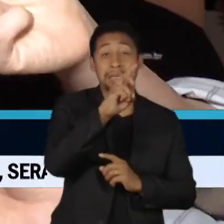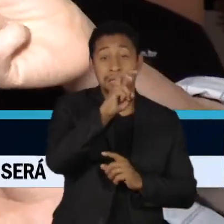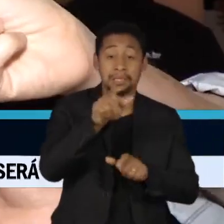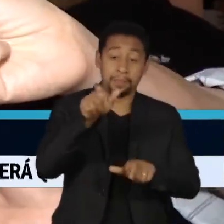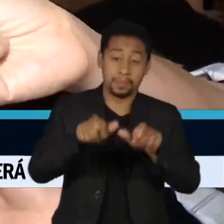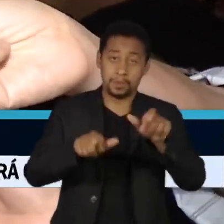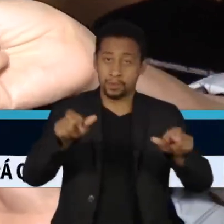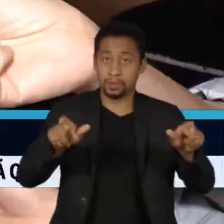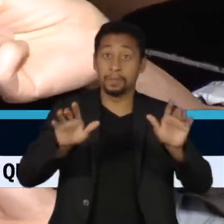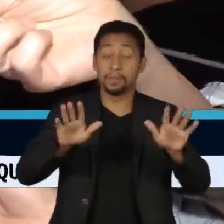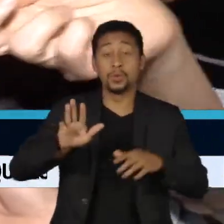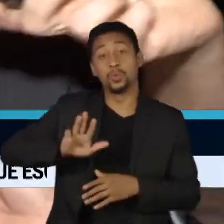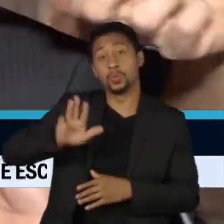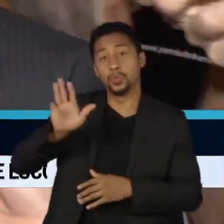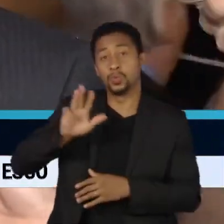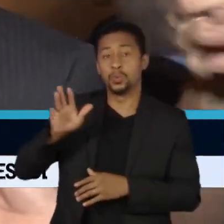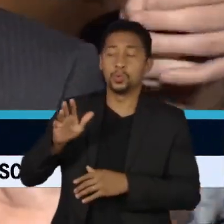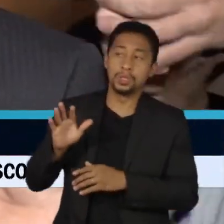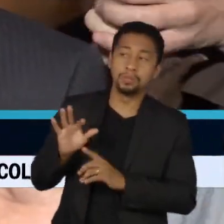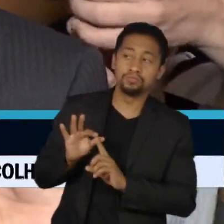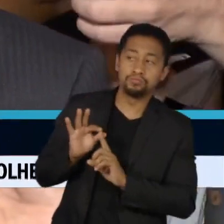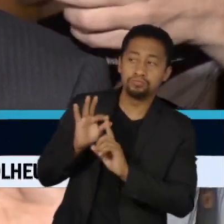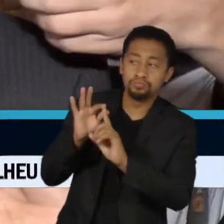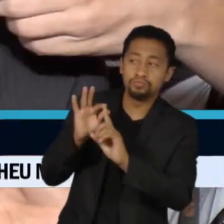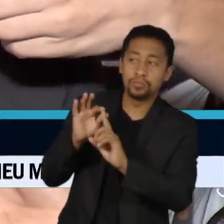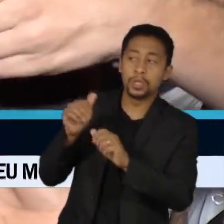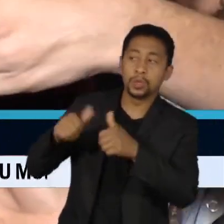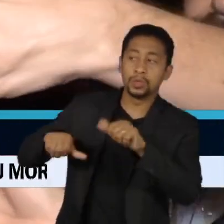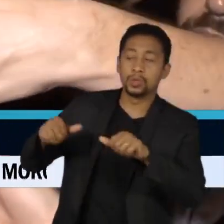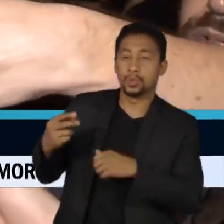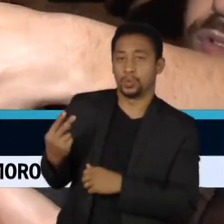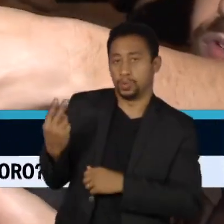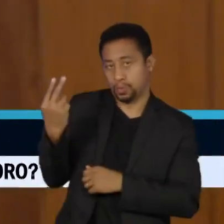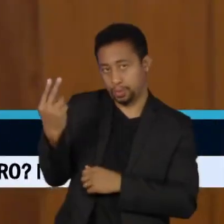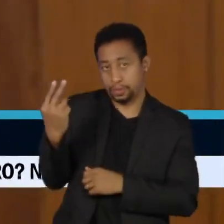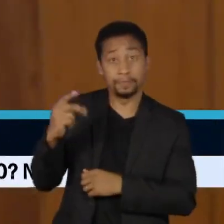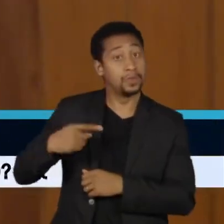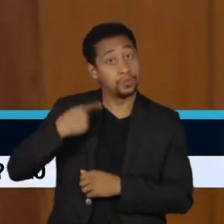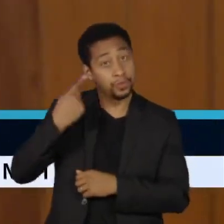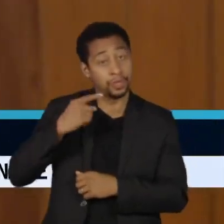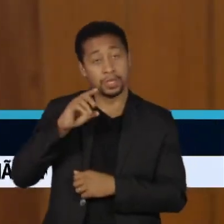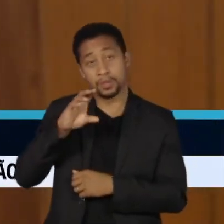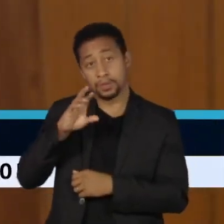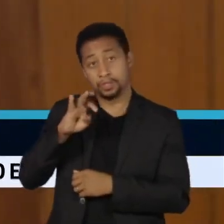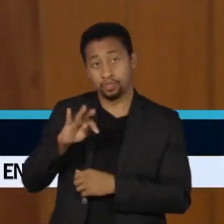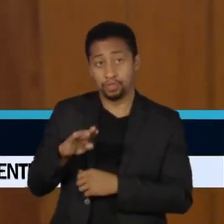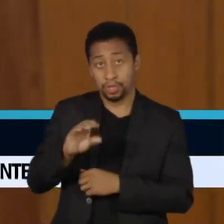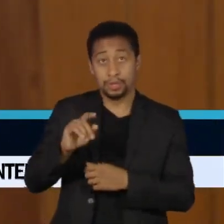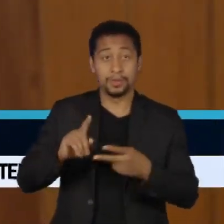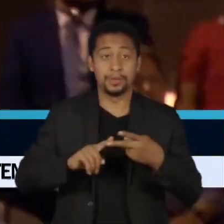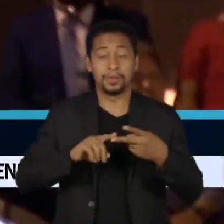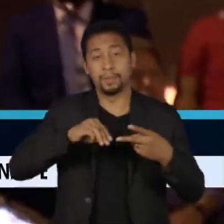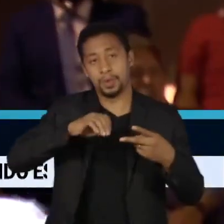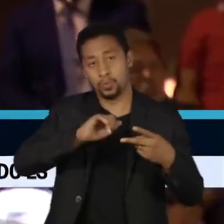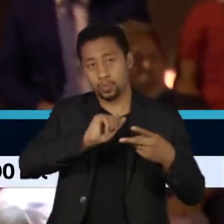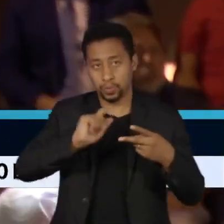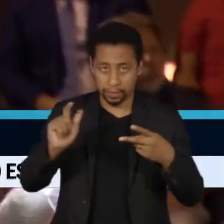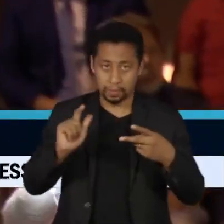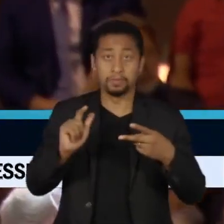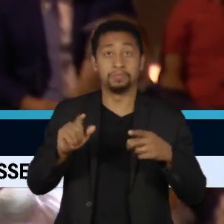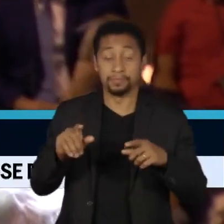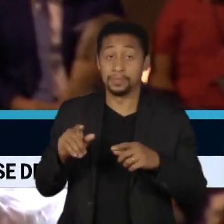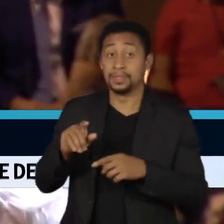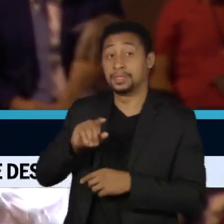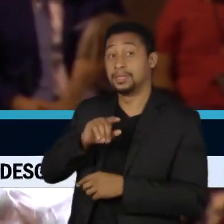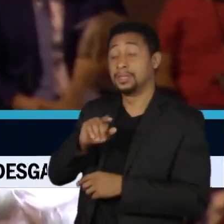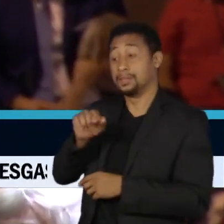Mas Lula avalia apenas dois. Os advogados Cristiano Zanin e Manuel Carlos de Almeida Neto. Zanin é